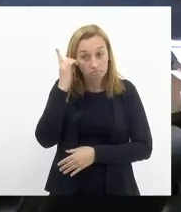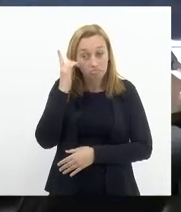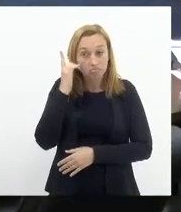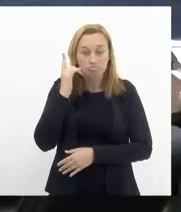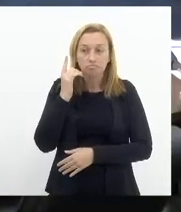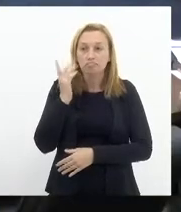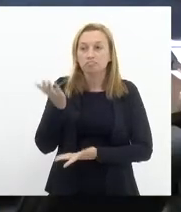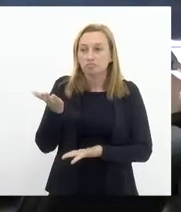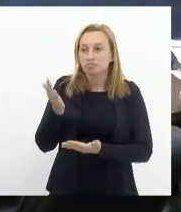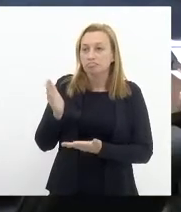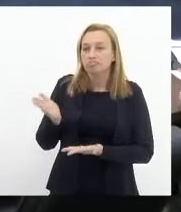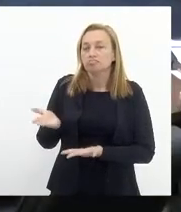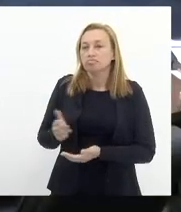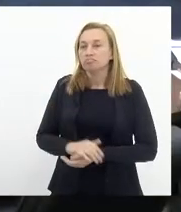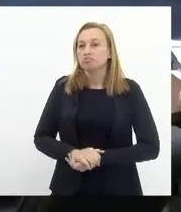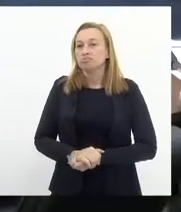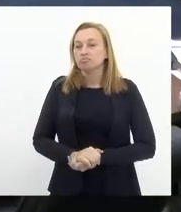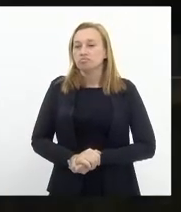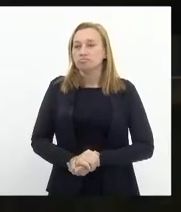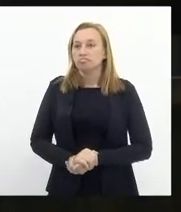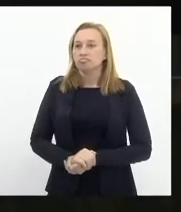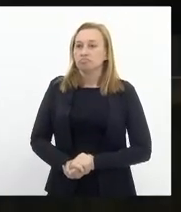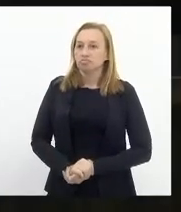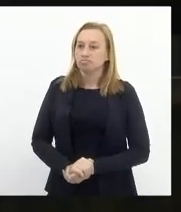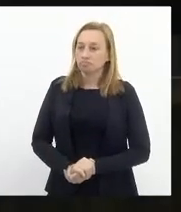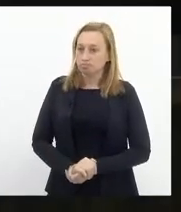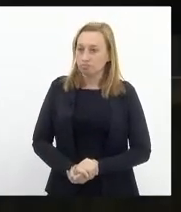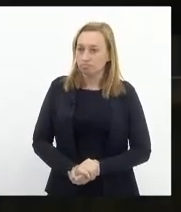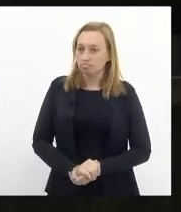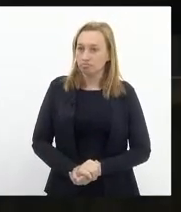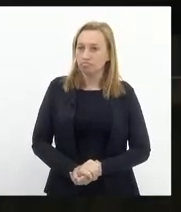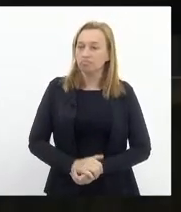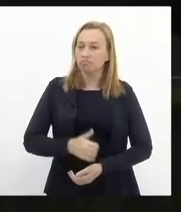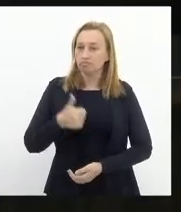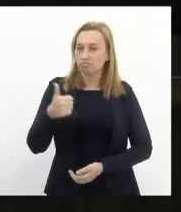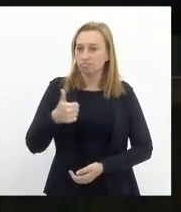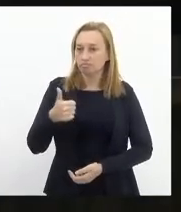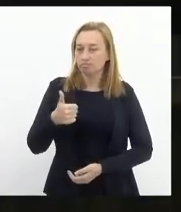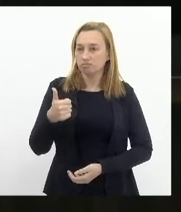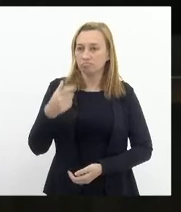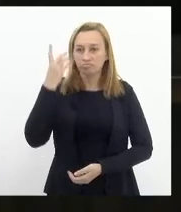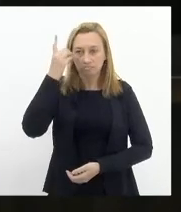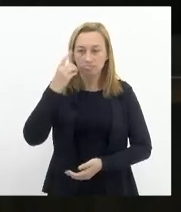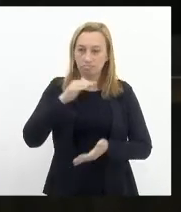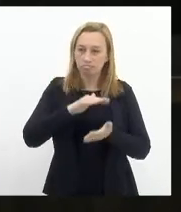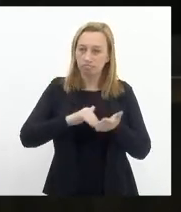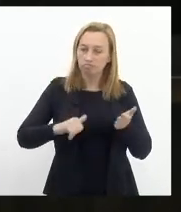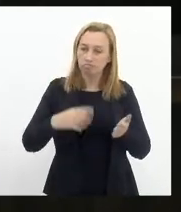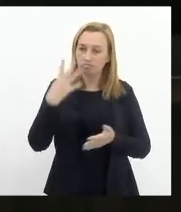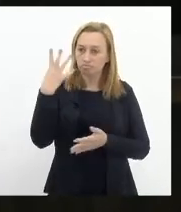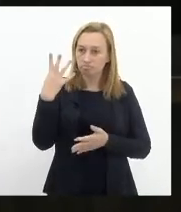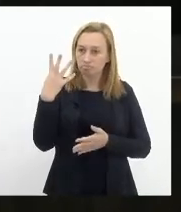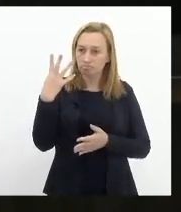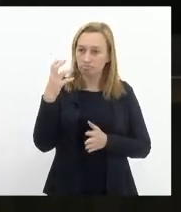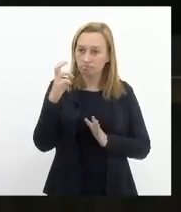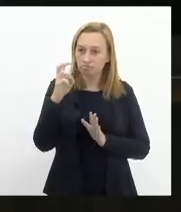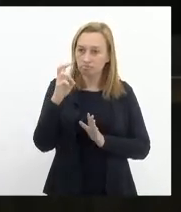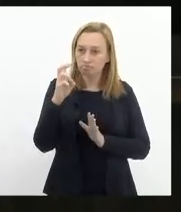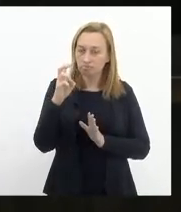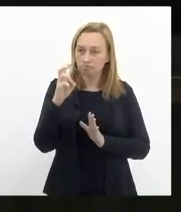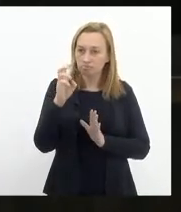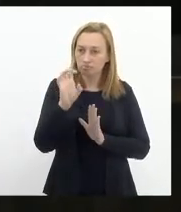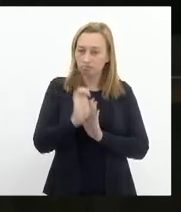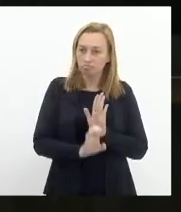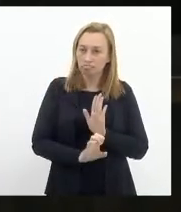vossa excelência 71º deputado falou agora pouco que foram retiradas quatro emendas são nove